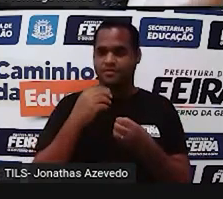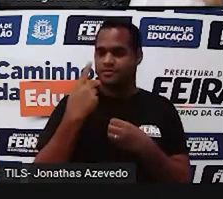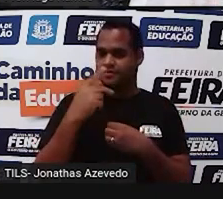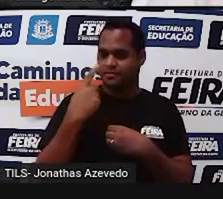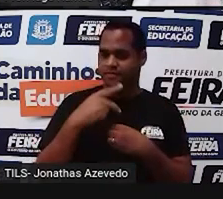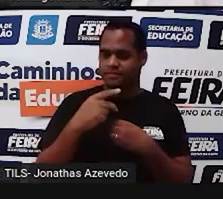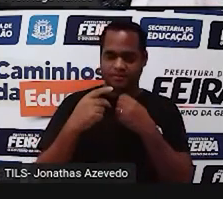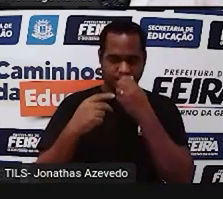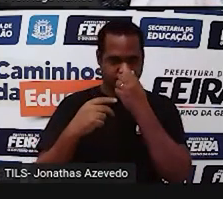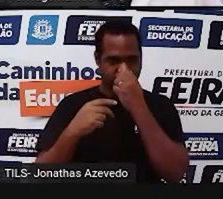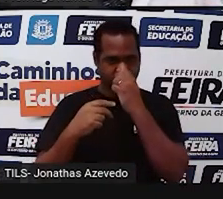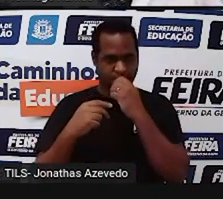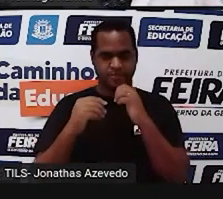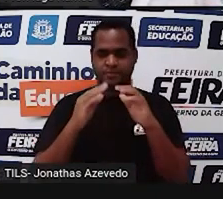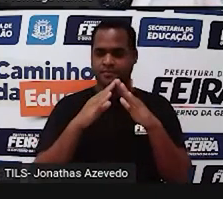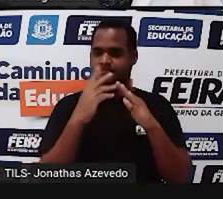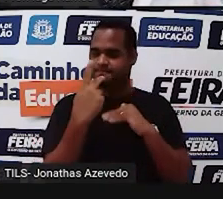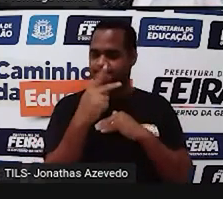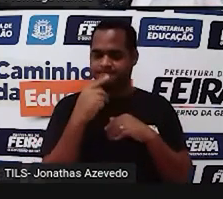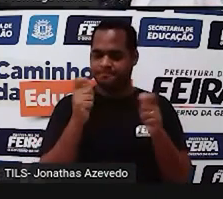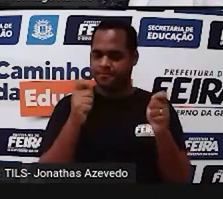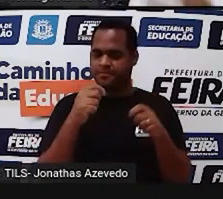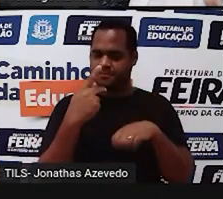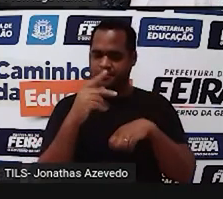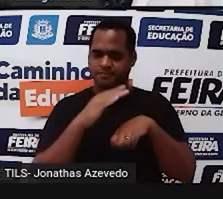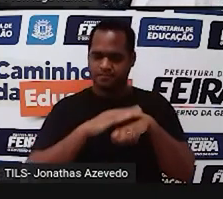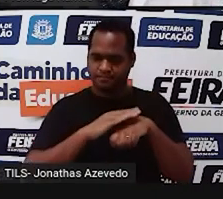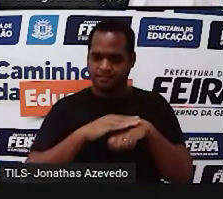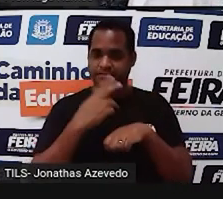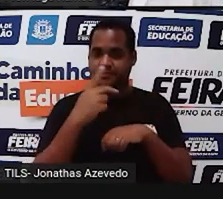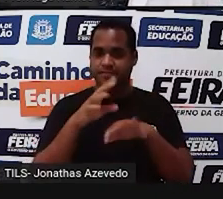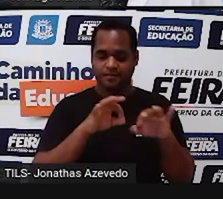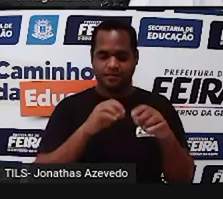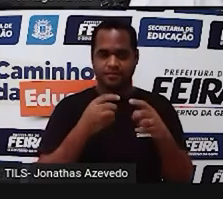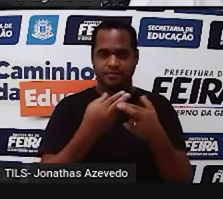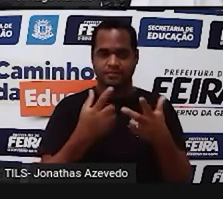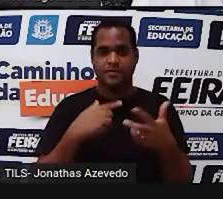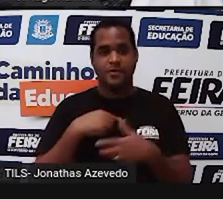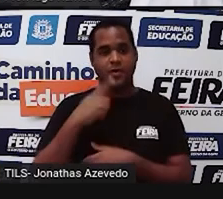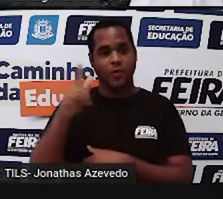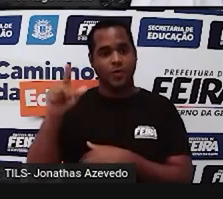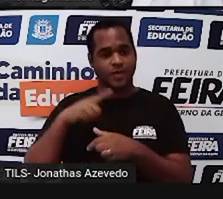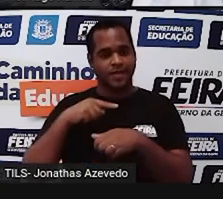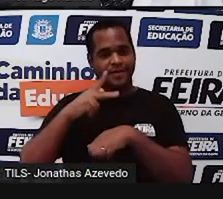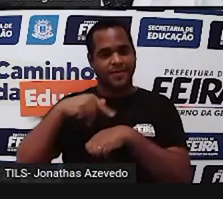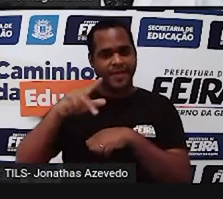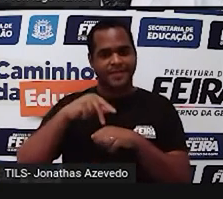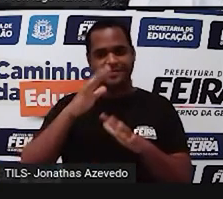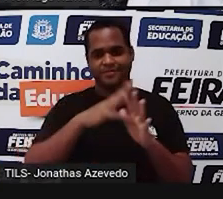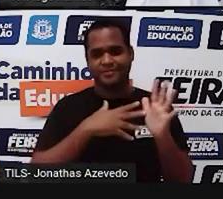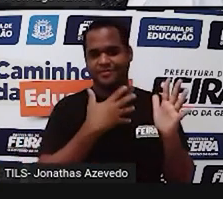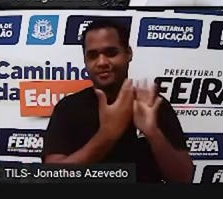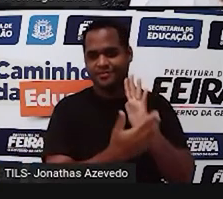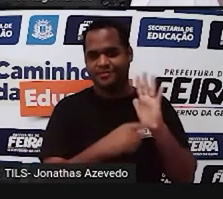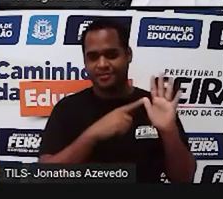Aí, na sua casa, é sua vez de fazer isso. Você vai fazer com os outros países da tabela.